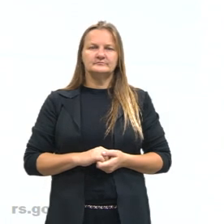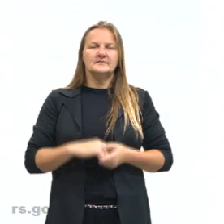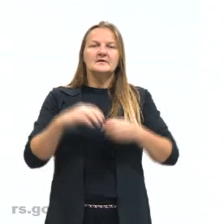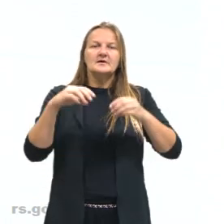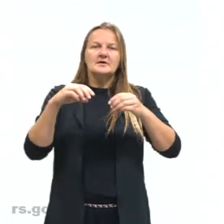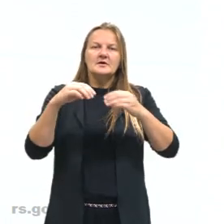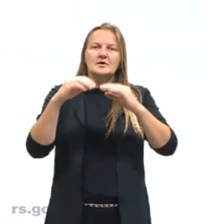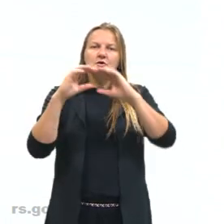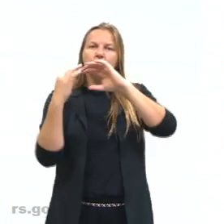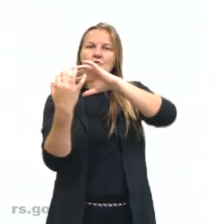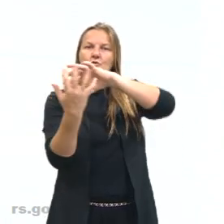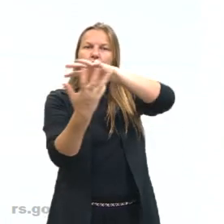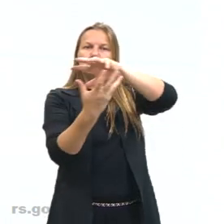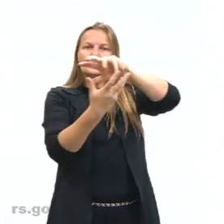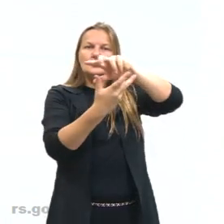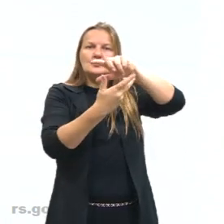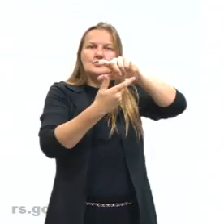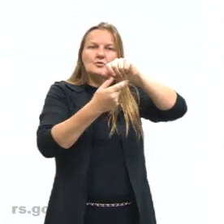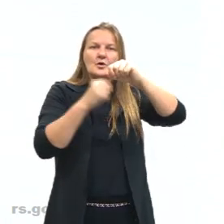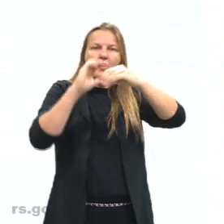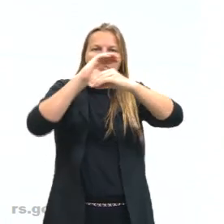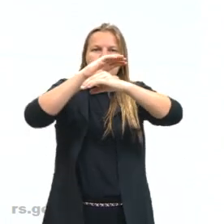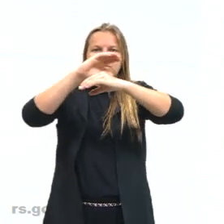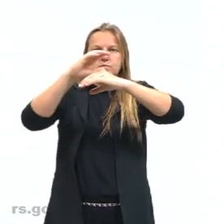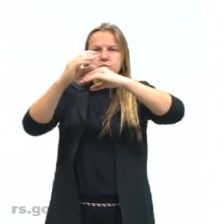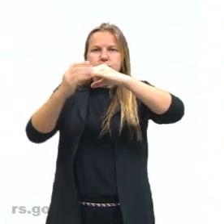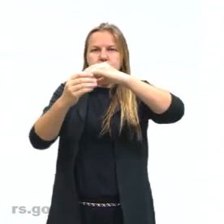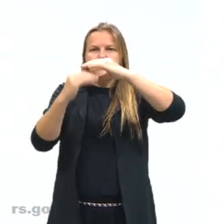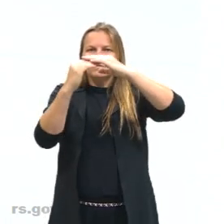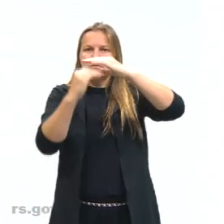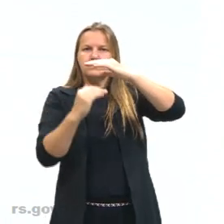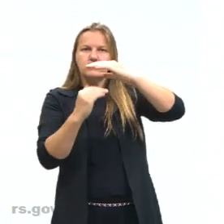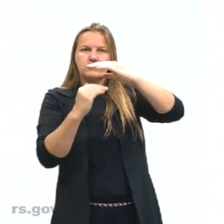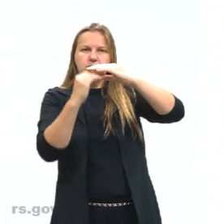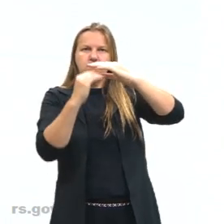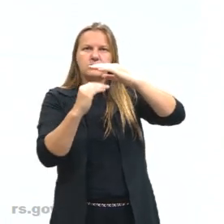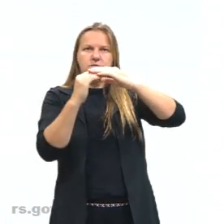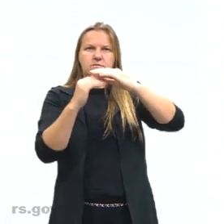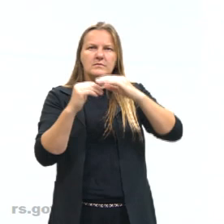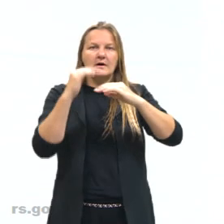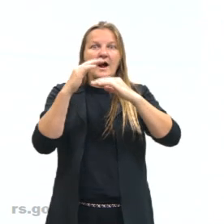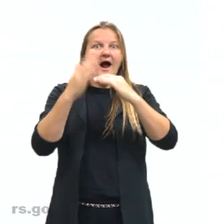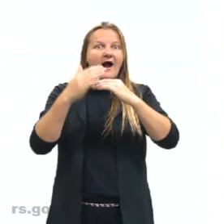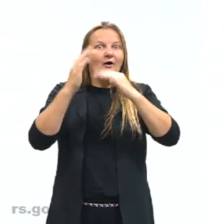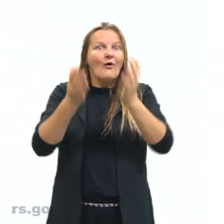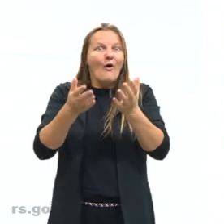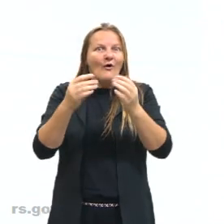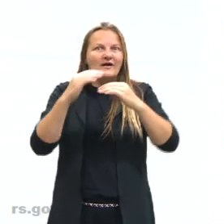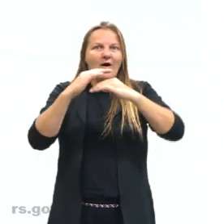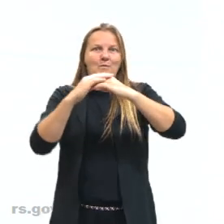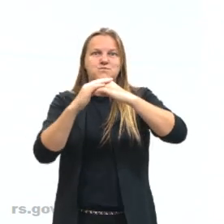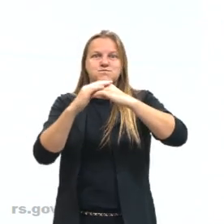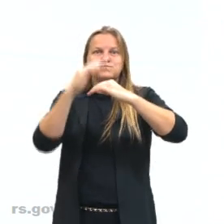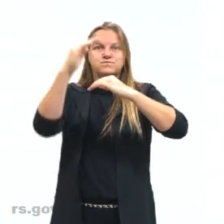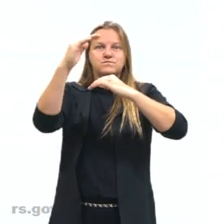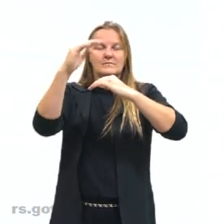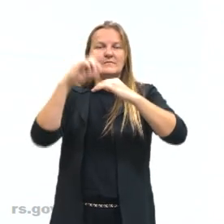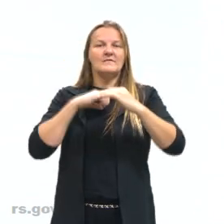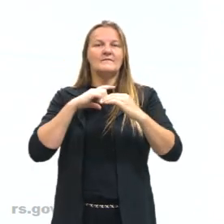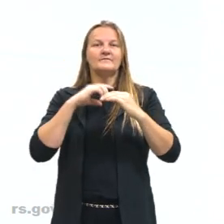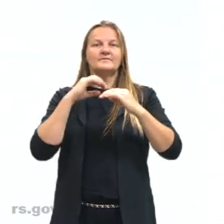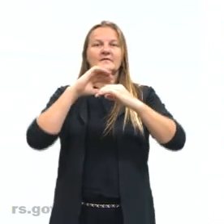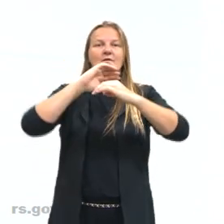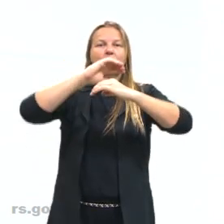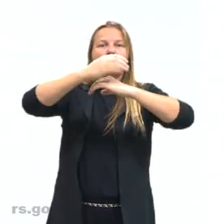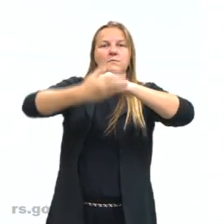terra pra baixo, né, vamos dizer assim, da superfície pra baixo, agora a gente vai ver da superfície pra cima. E a atmosfera, ela tem camadas, né, essa